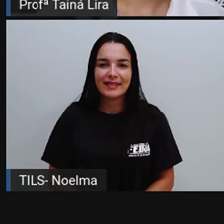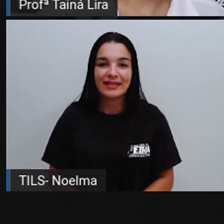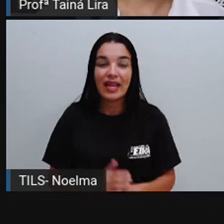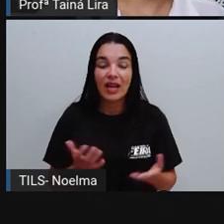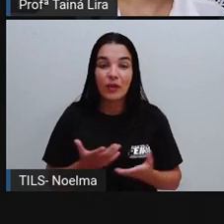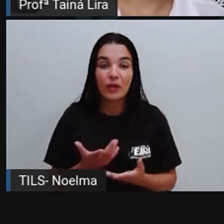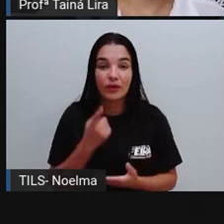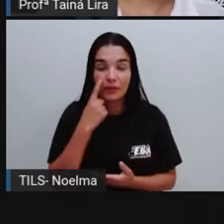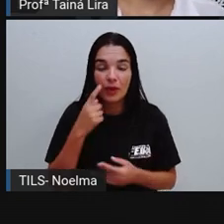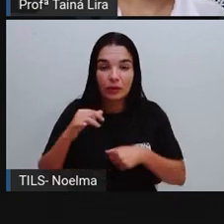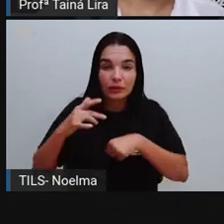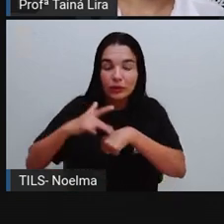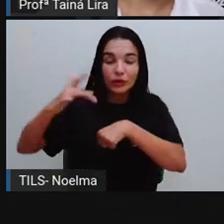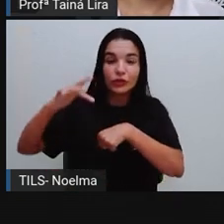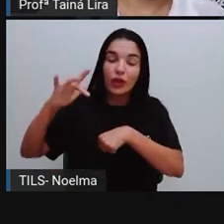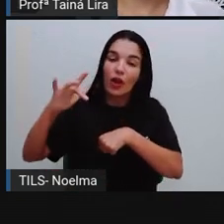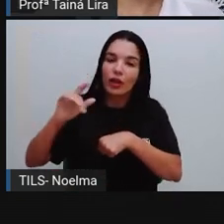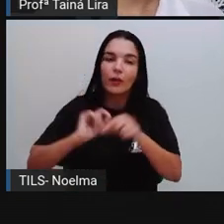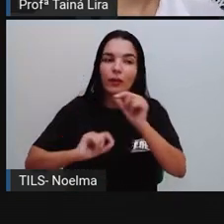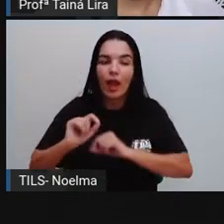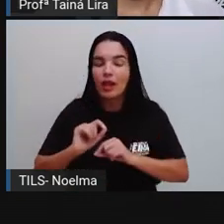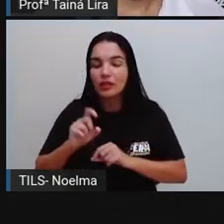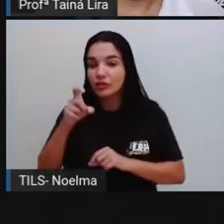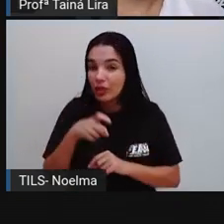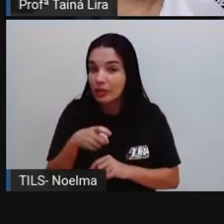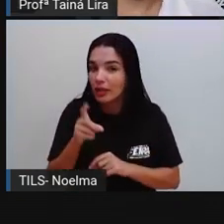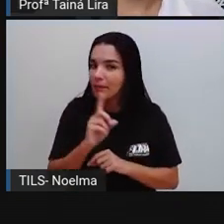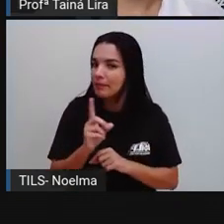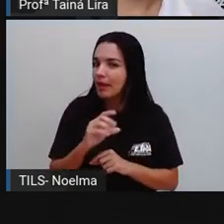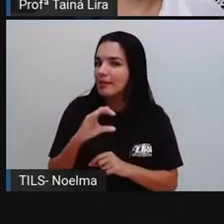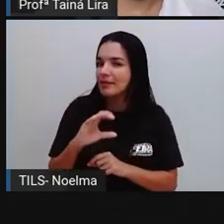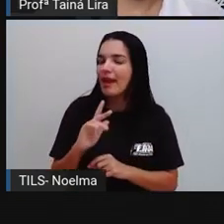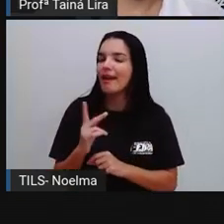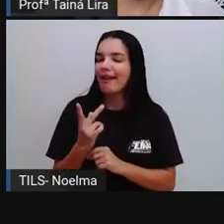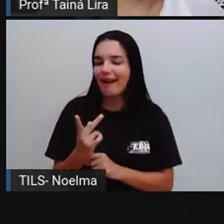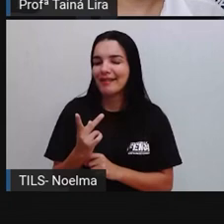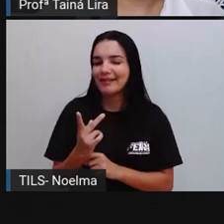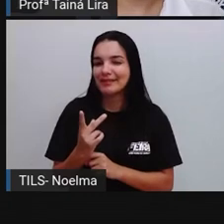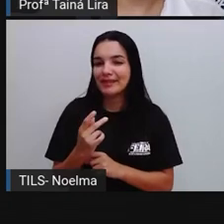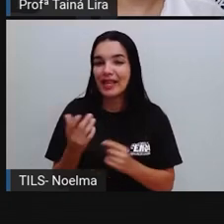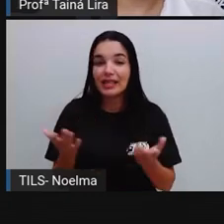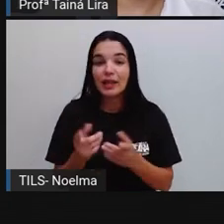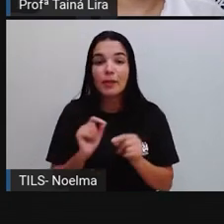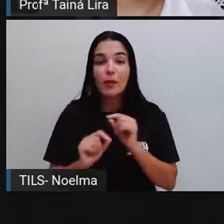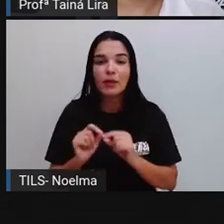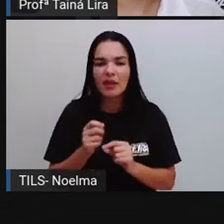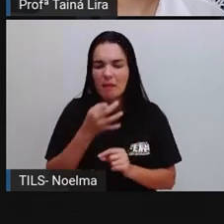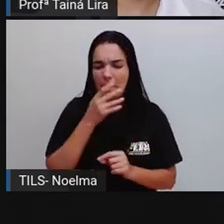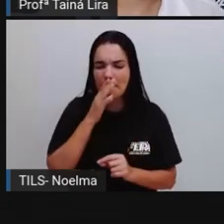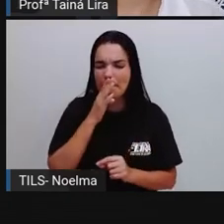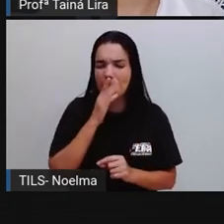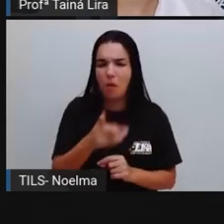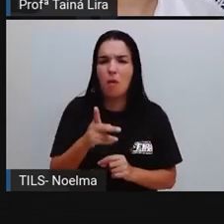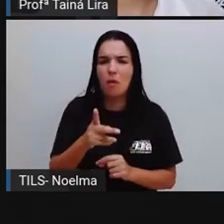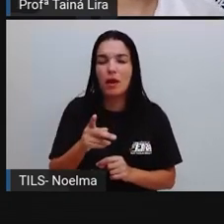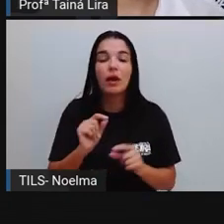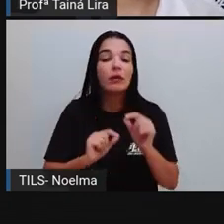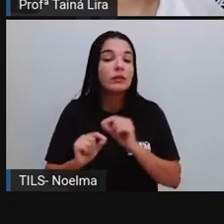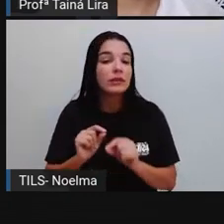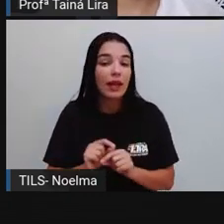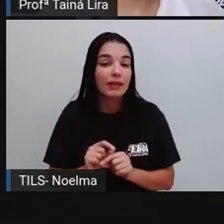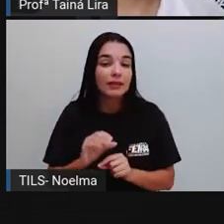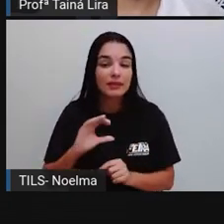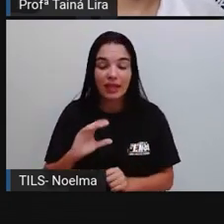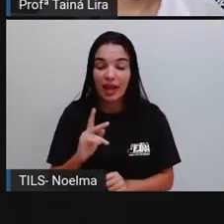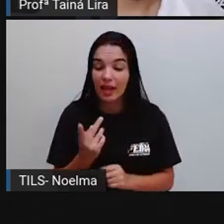ano, O choque que tá escrito com X, É com CH, E xingou, Que tá escrito com CH